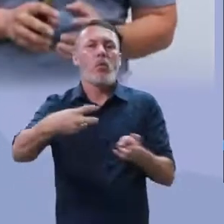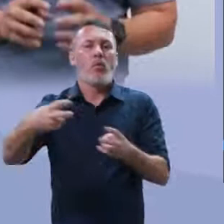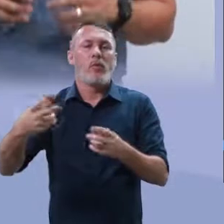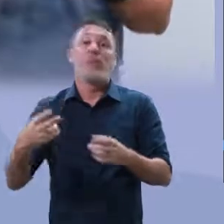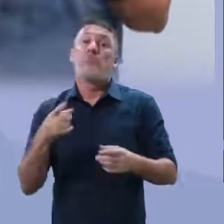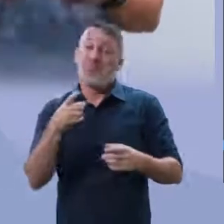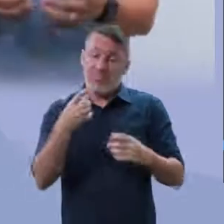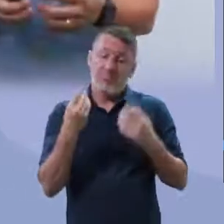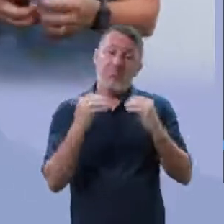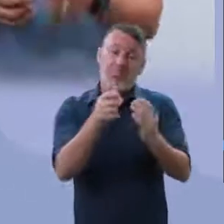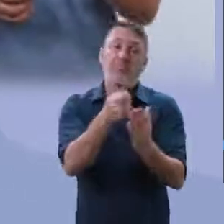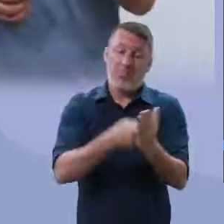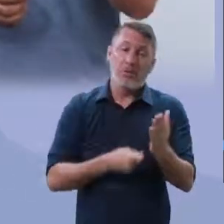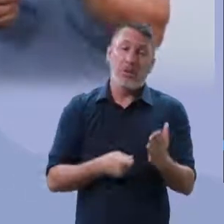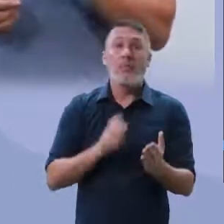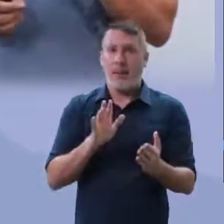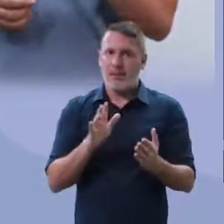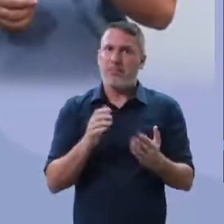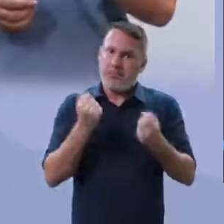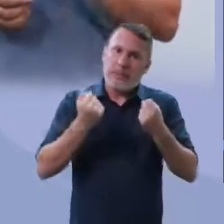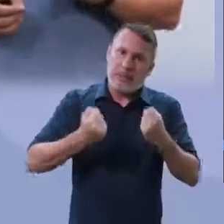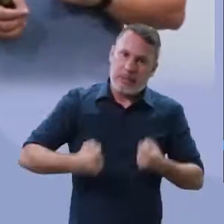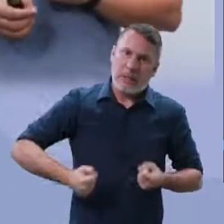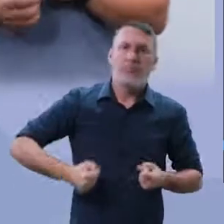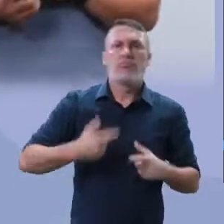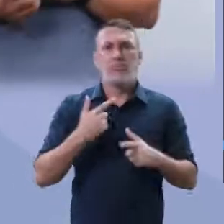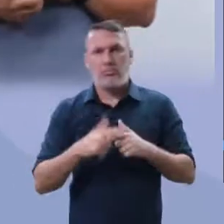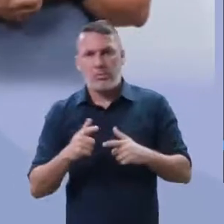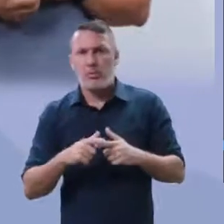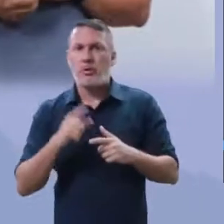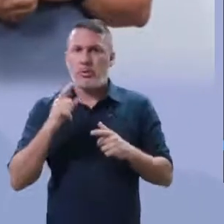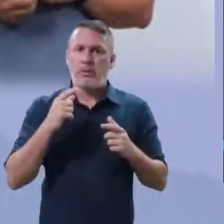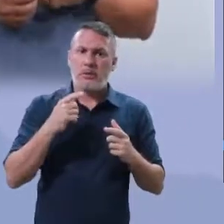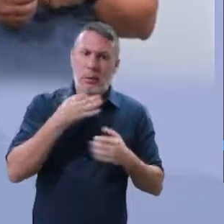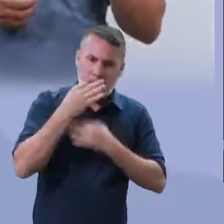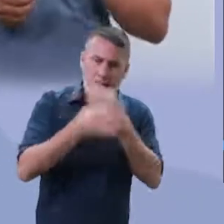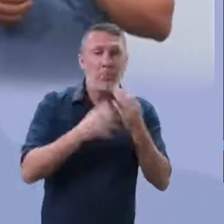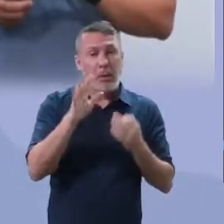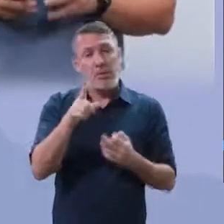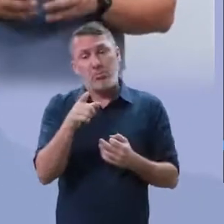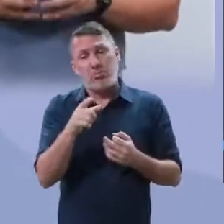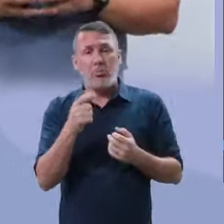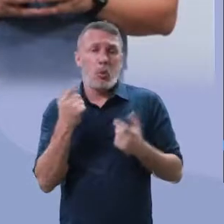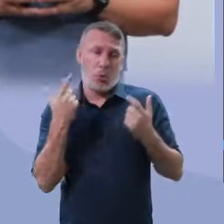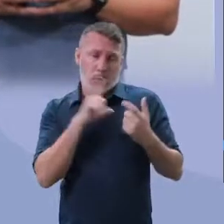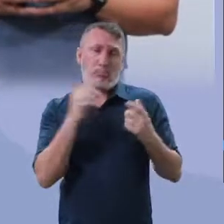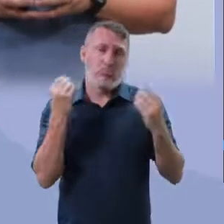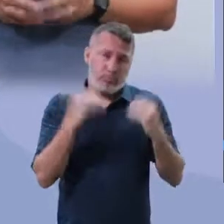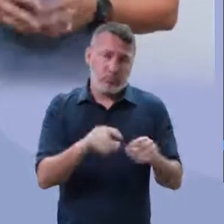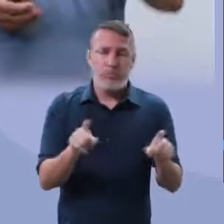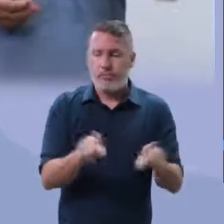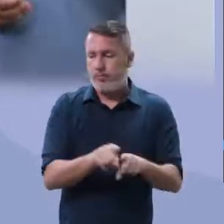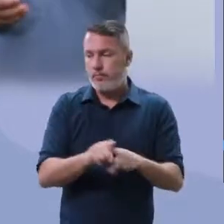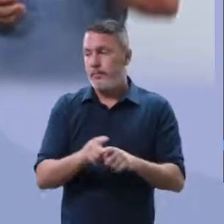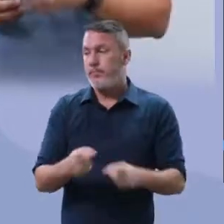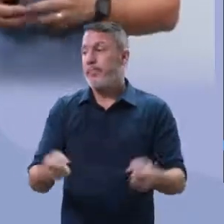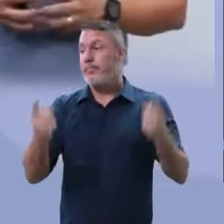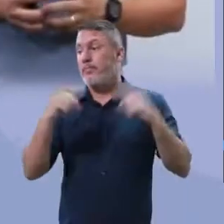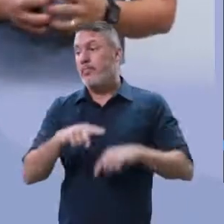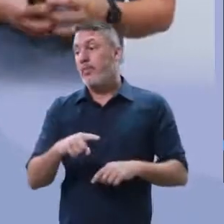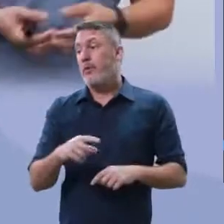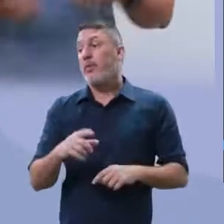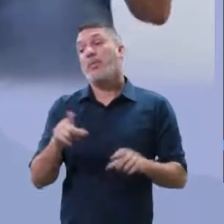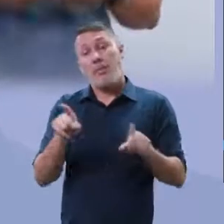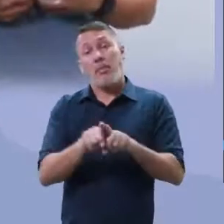um problema que você pode jogar. É um pouquinho mais complicadinho você jogar essa questão do extravio de verbas, mas não é impossível. E,